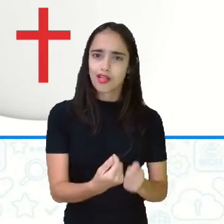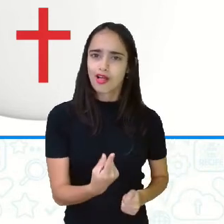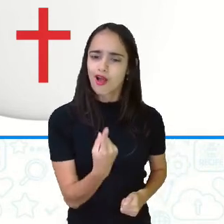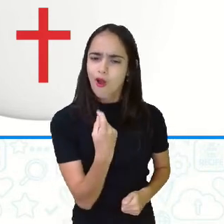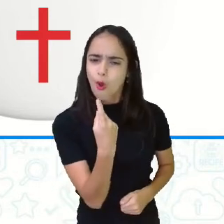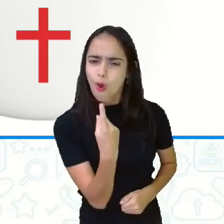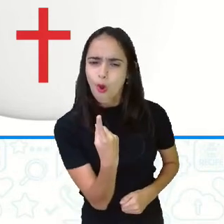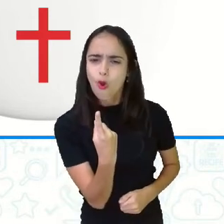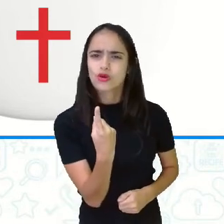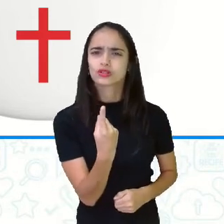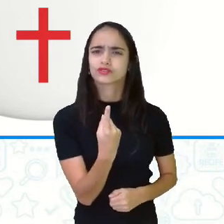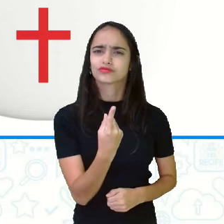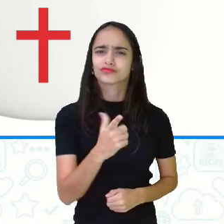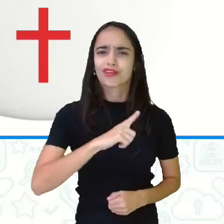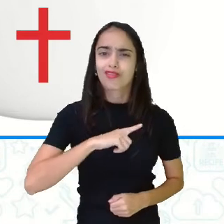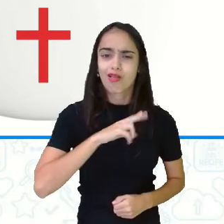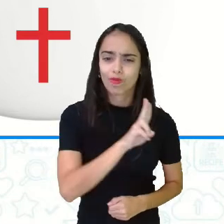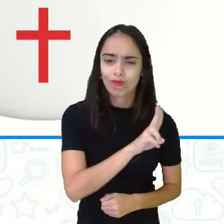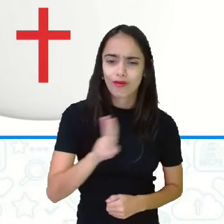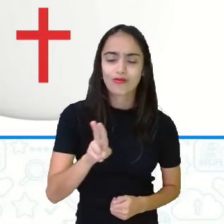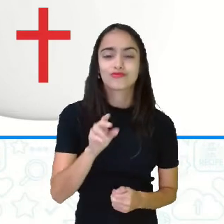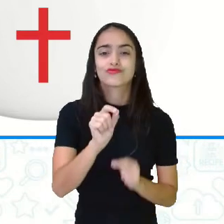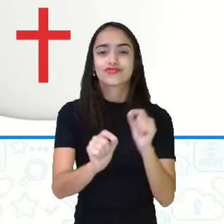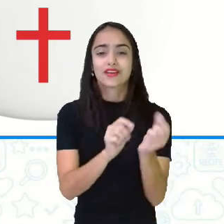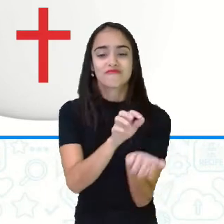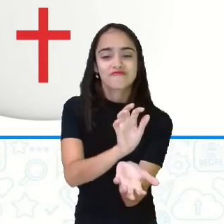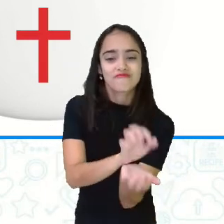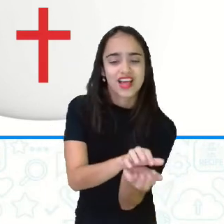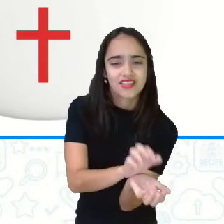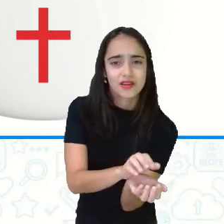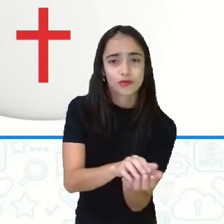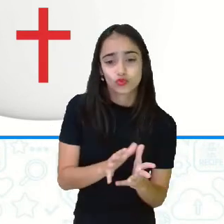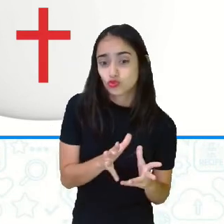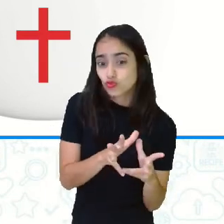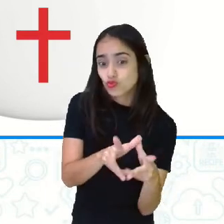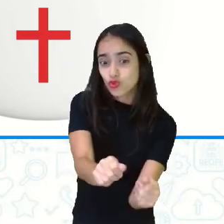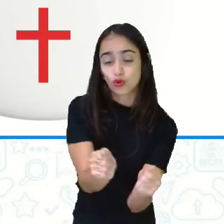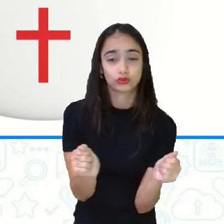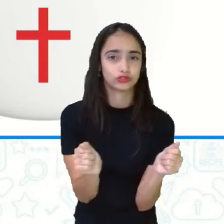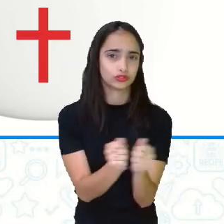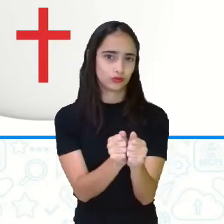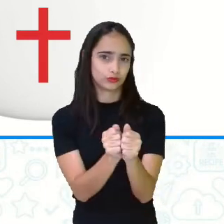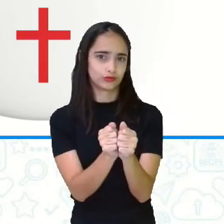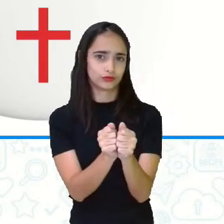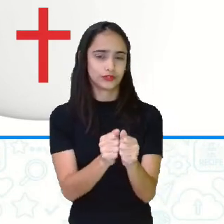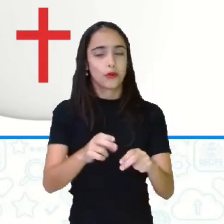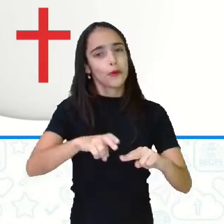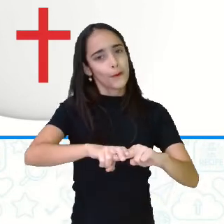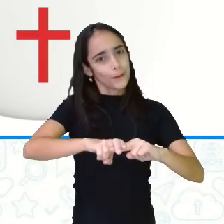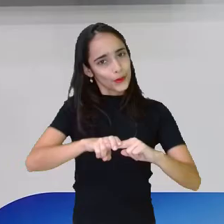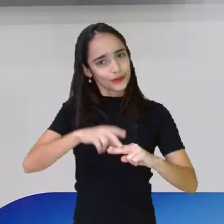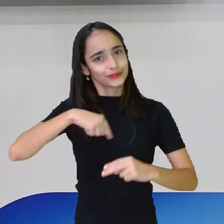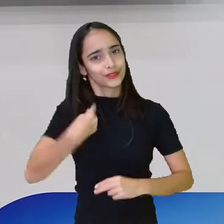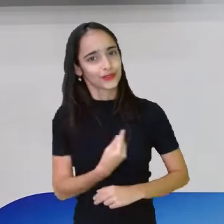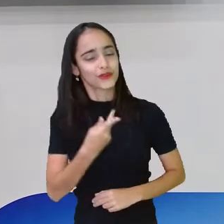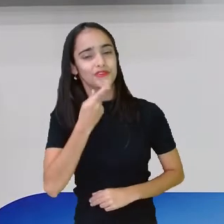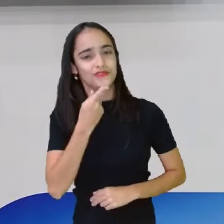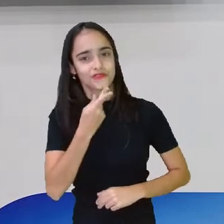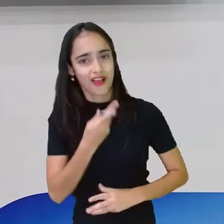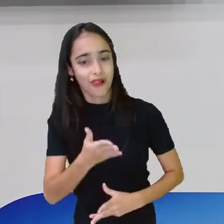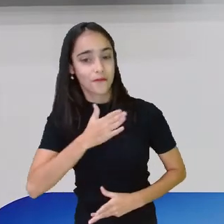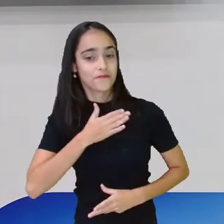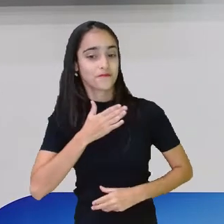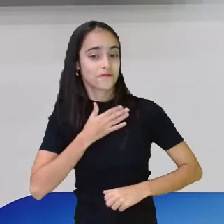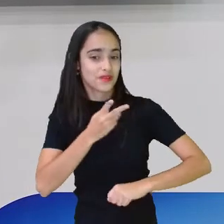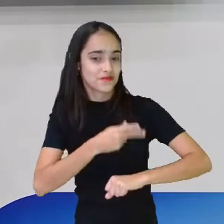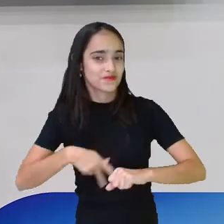Pernambuco. Por isso que a gente tem essa brincadeira de dizer aqui, meu país Pernambuco. Porque Pernambuco já foi